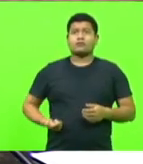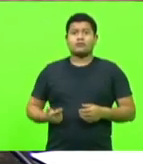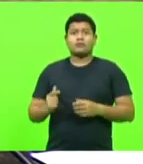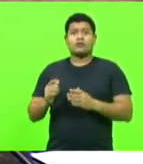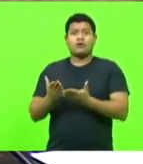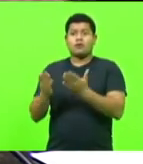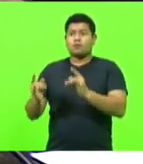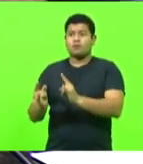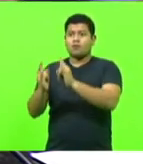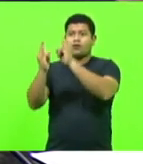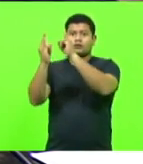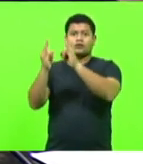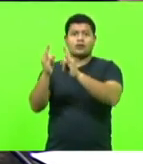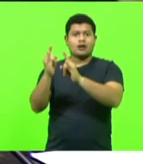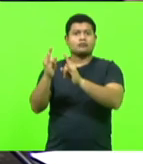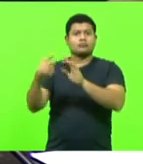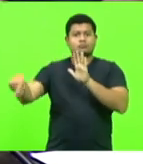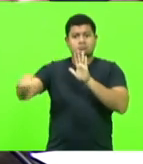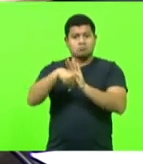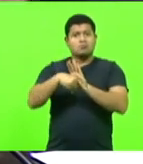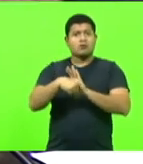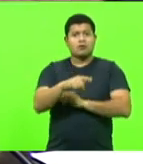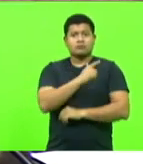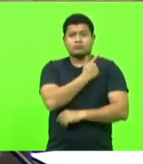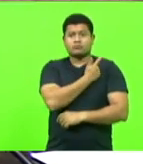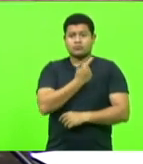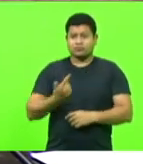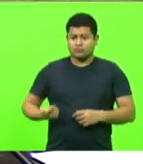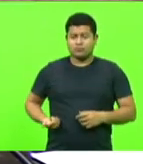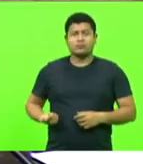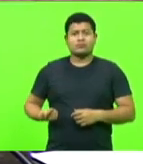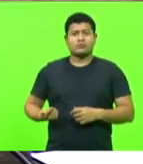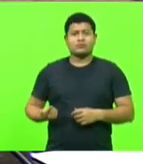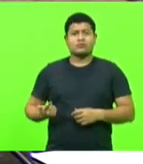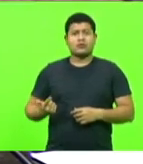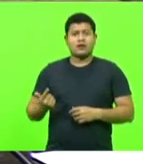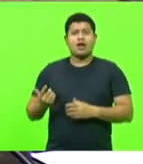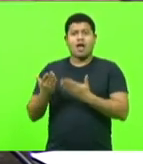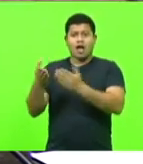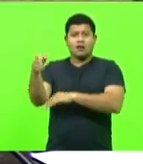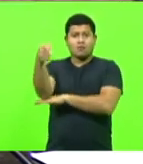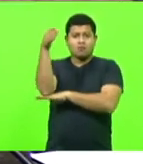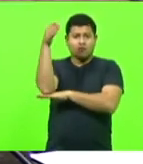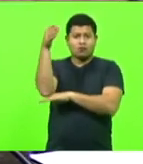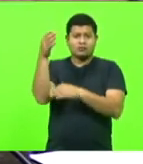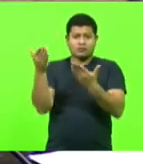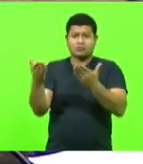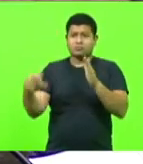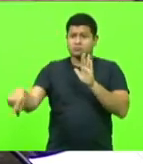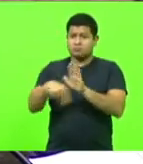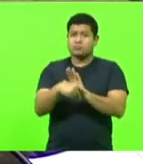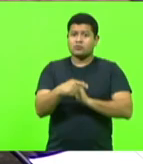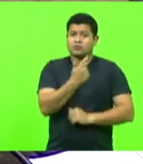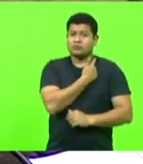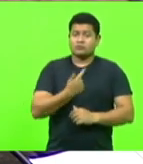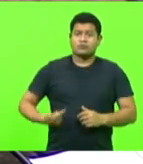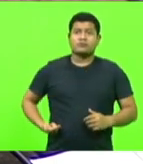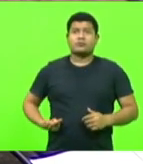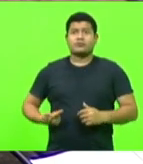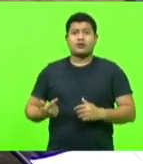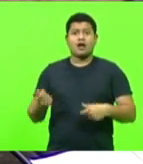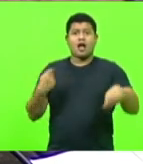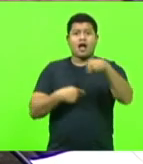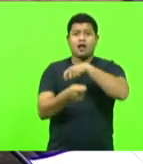estatal. É isso mesmo. nós temos um hotel estatal. O Estado de Santa Catarina administra